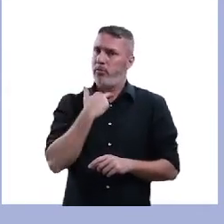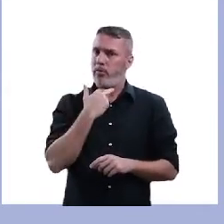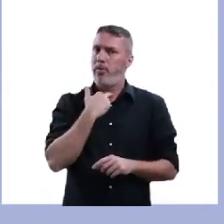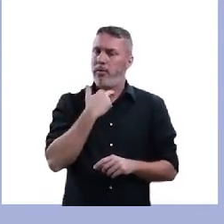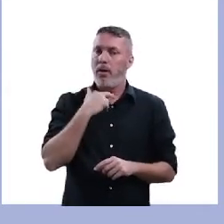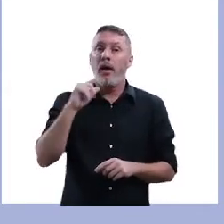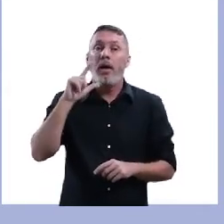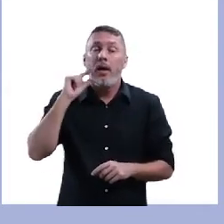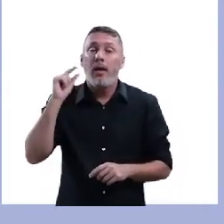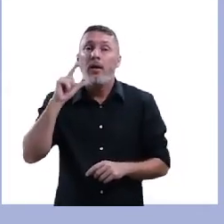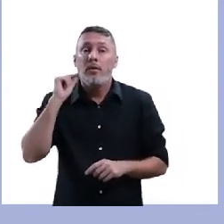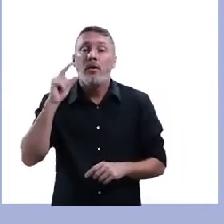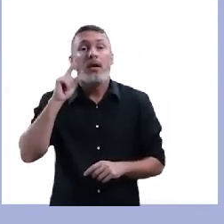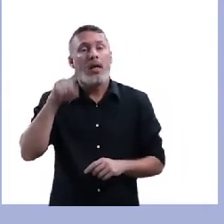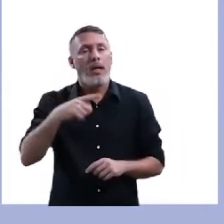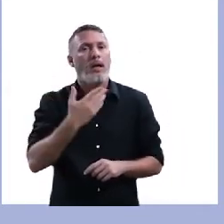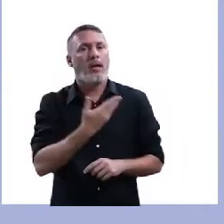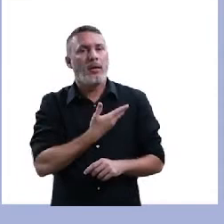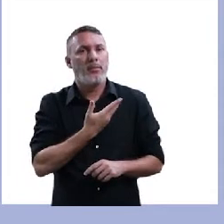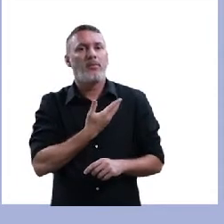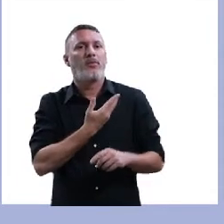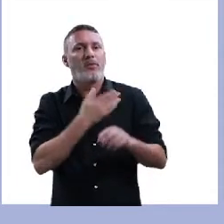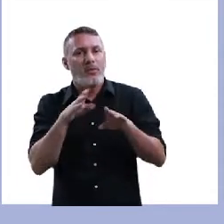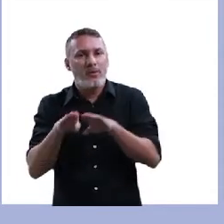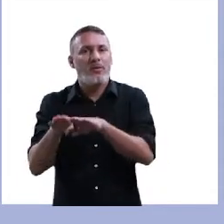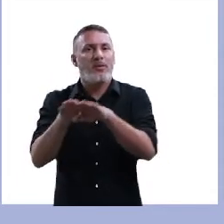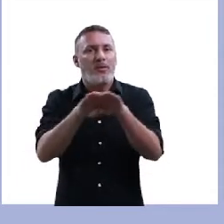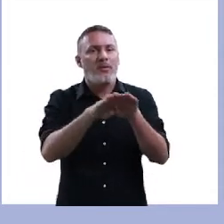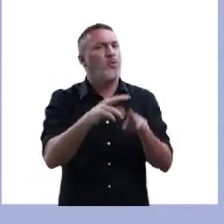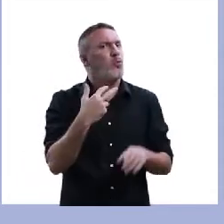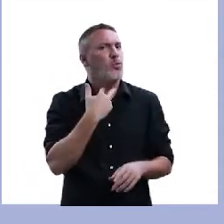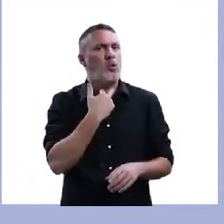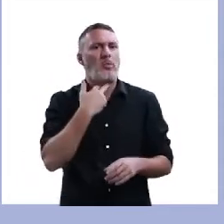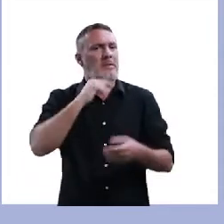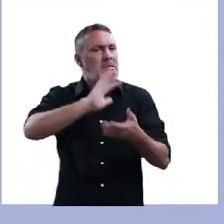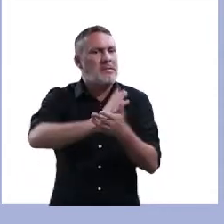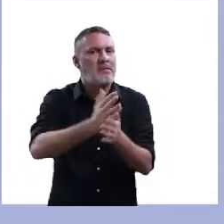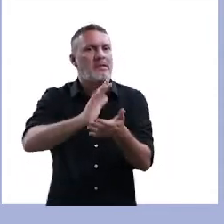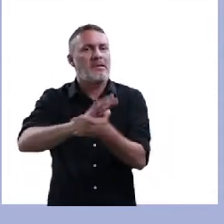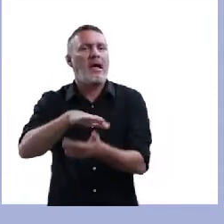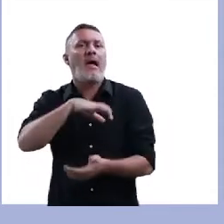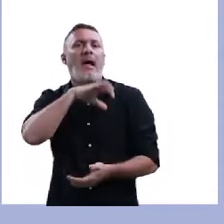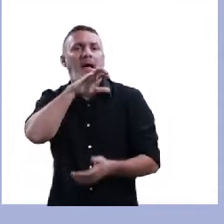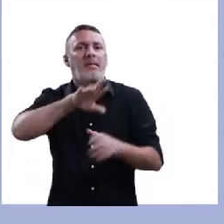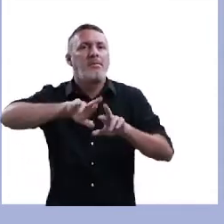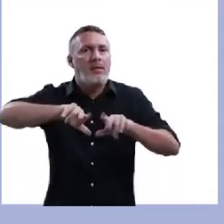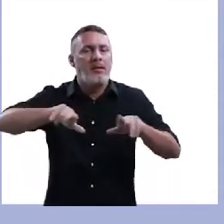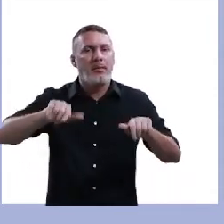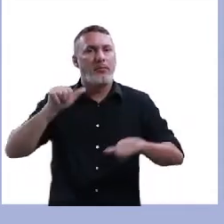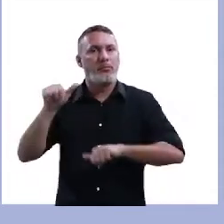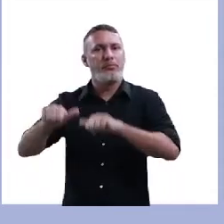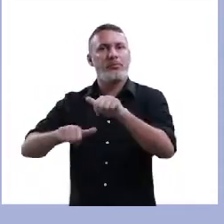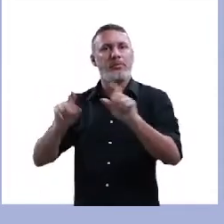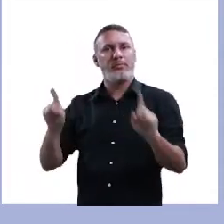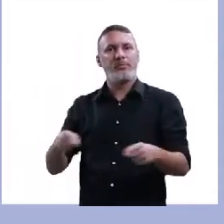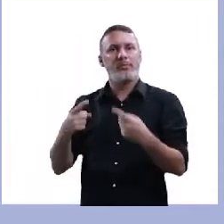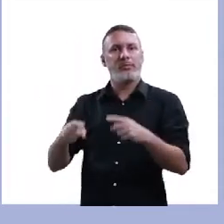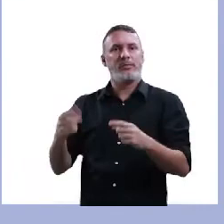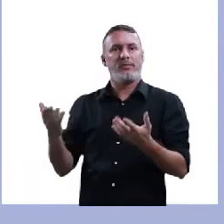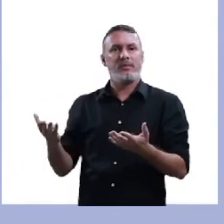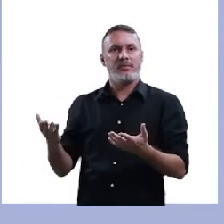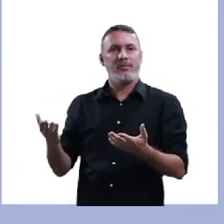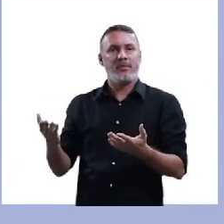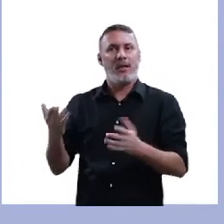o gatinho, é o nosso amigo, não devemos maltratar os animais. É uma musiquinha,